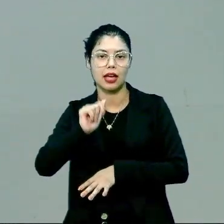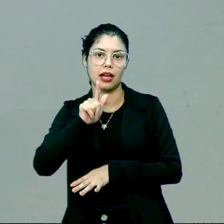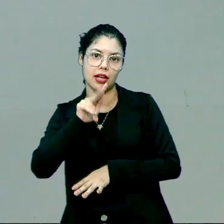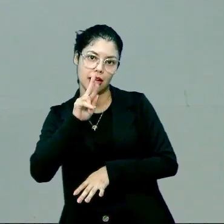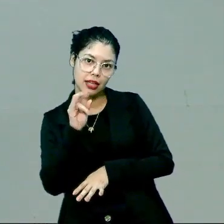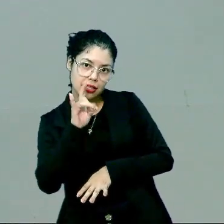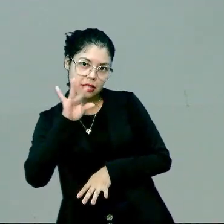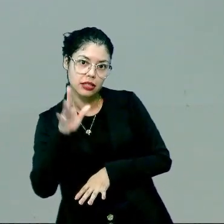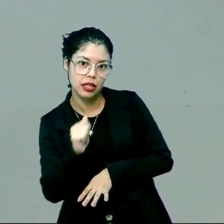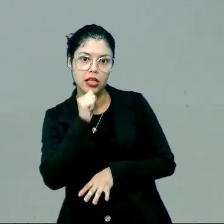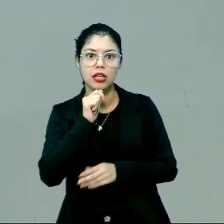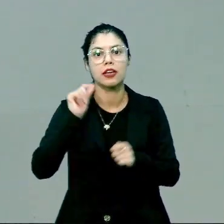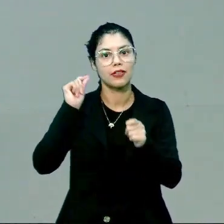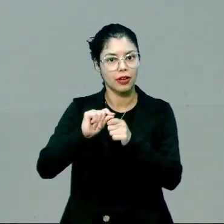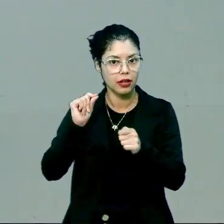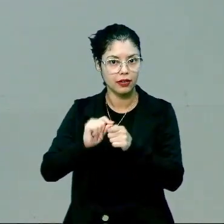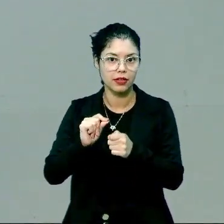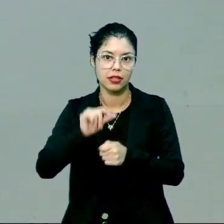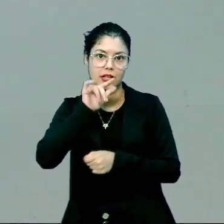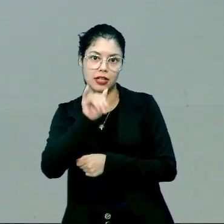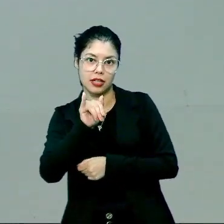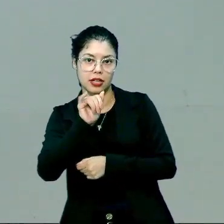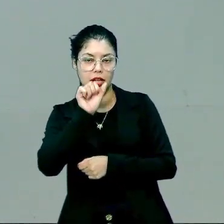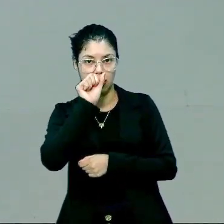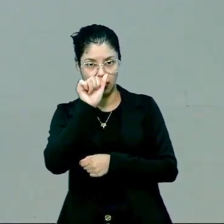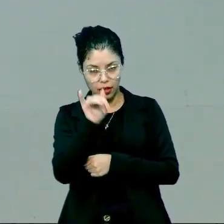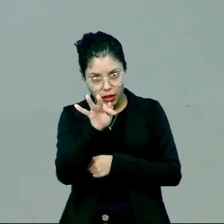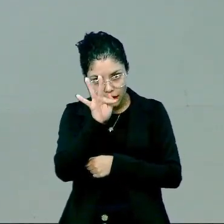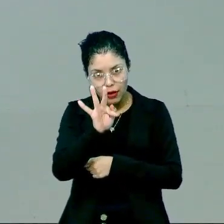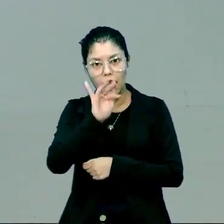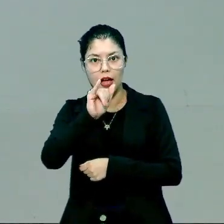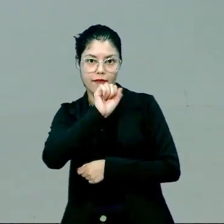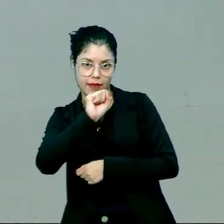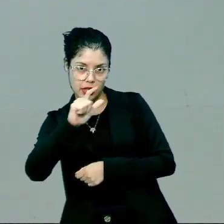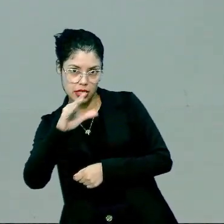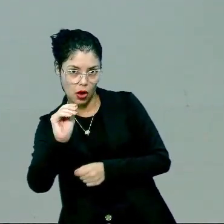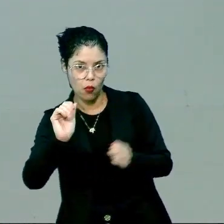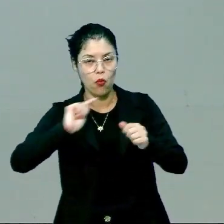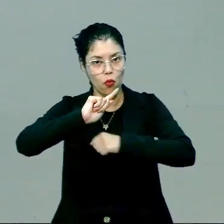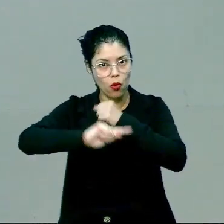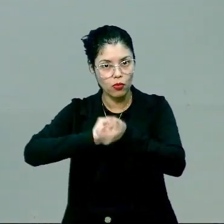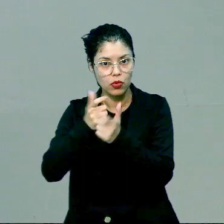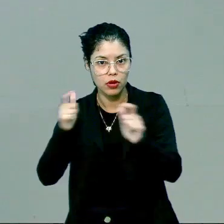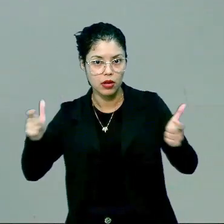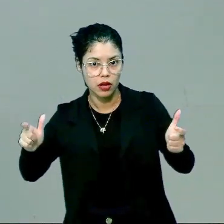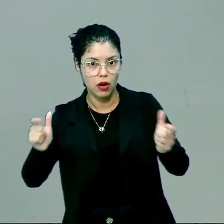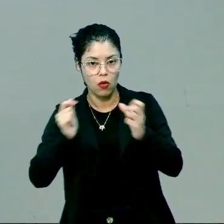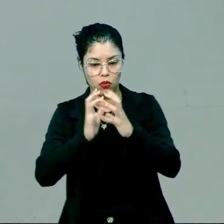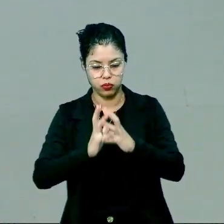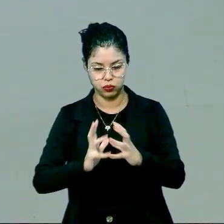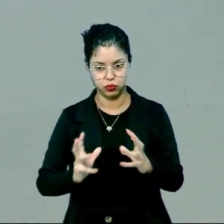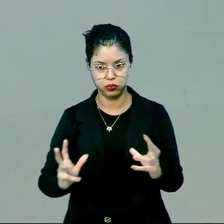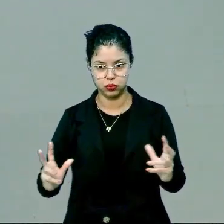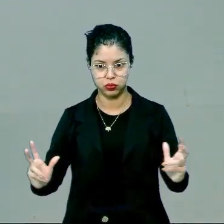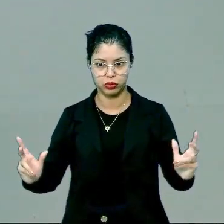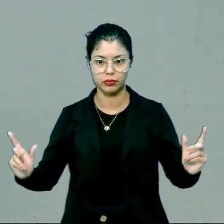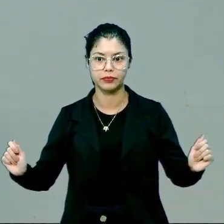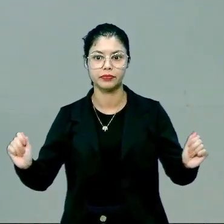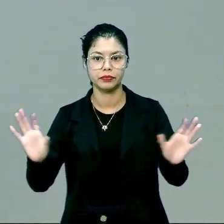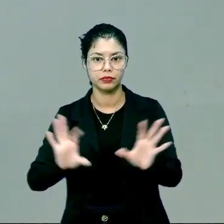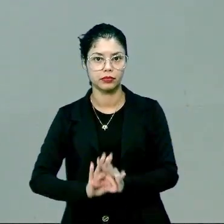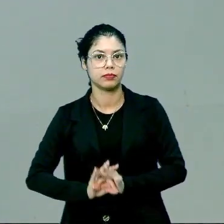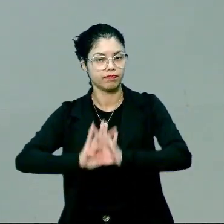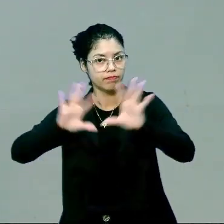aquela bomba foi constituída por uma bomba de fissão nuclear. Então, tinha um átomo grande, houve uma decomposição, essa decomposição